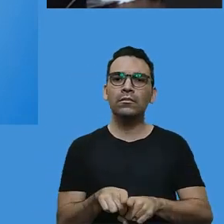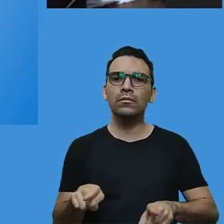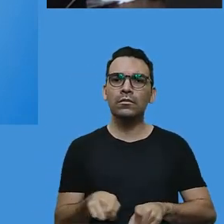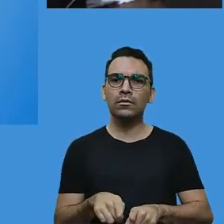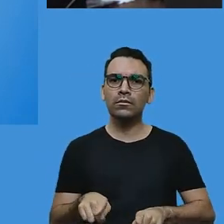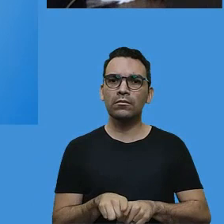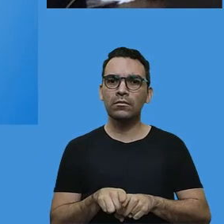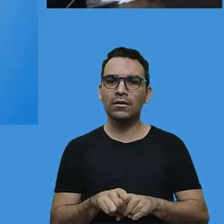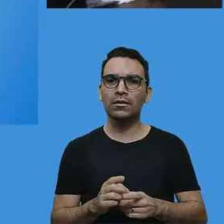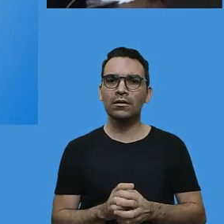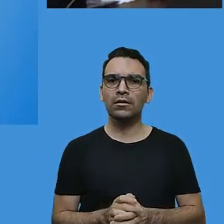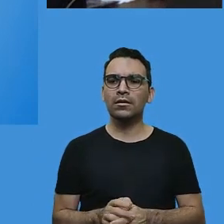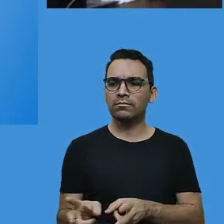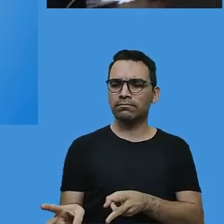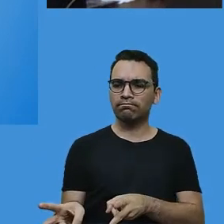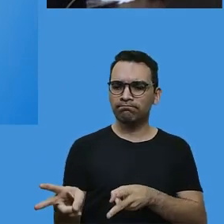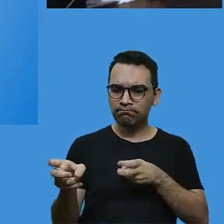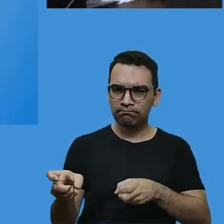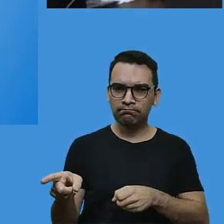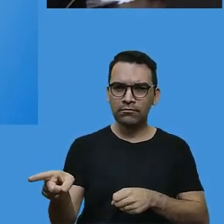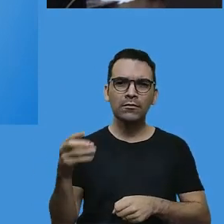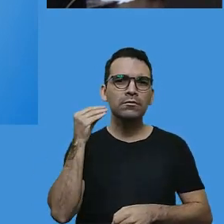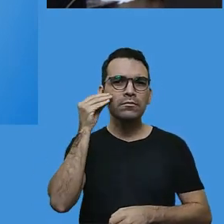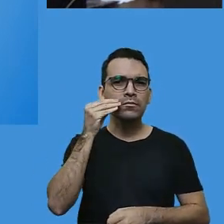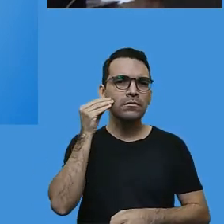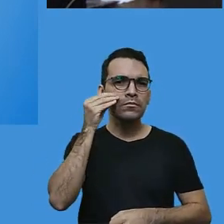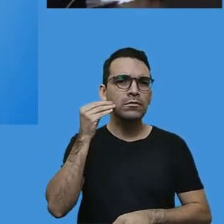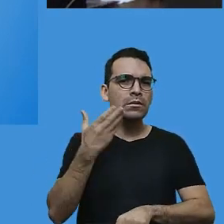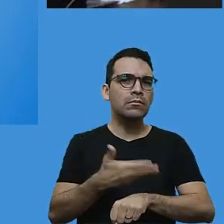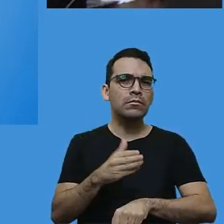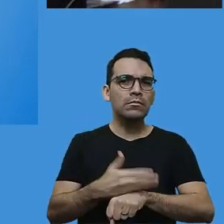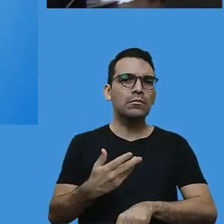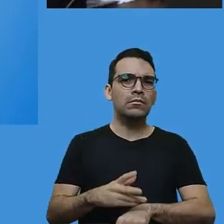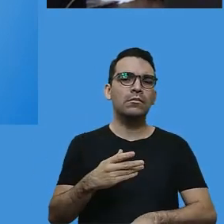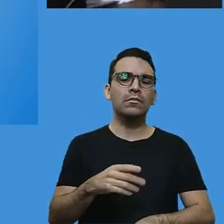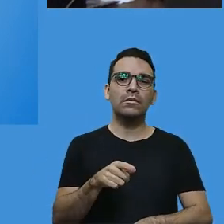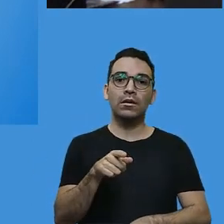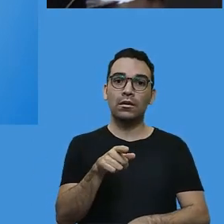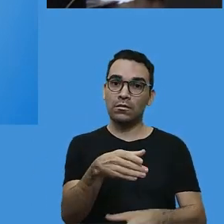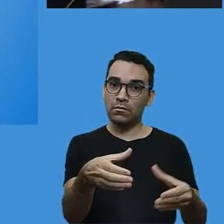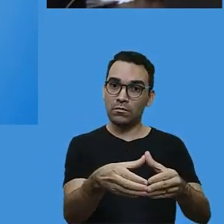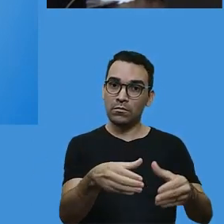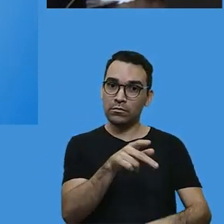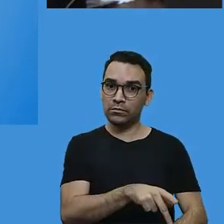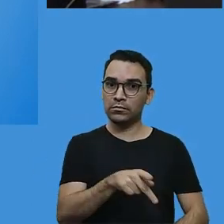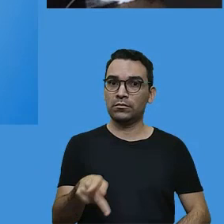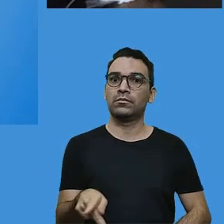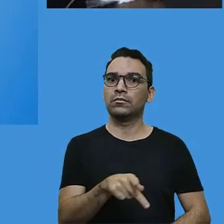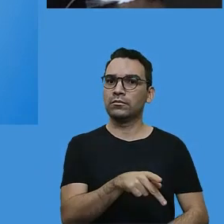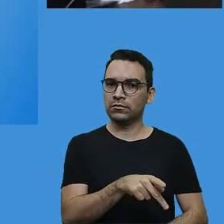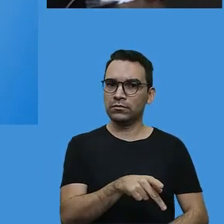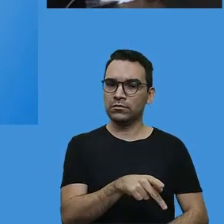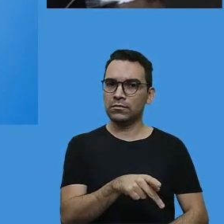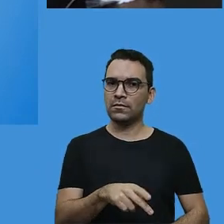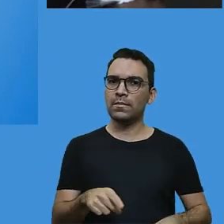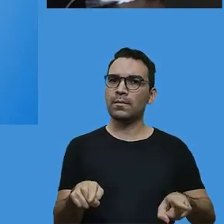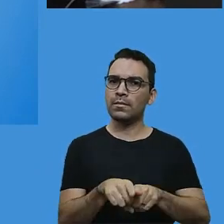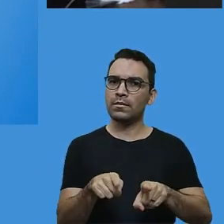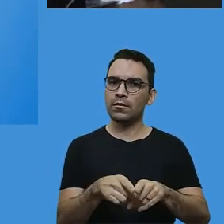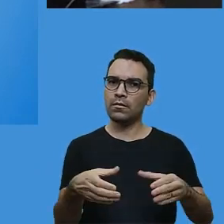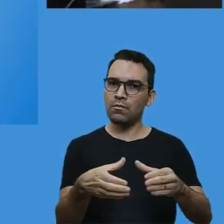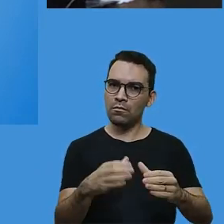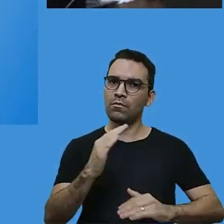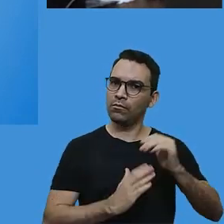as experiências e práticas das inovações trazidas pelos nossos professores, das equipes